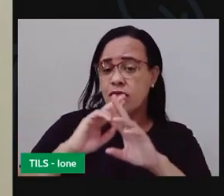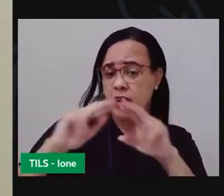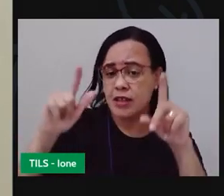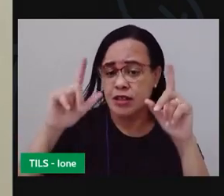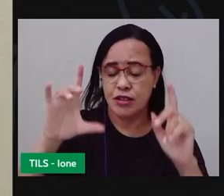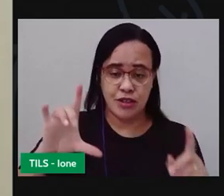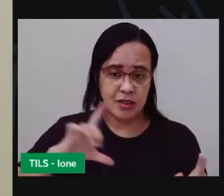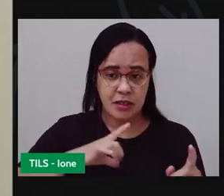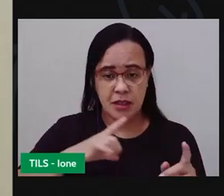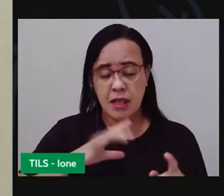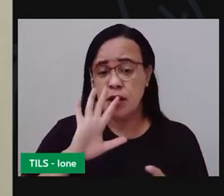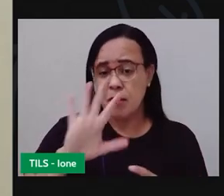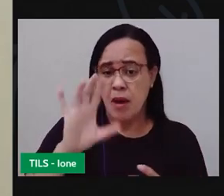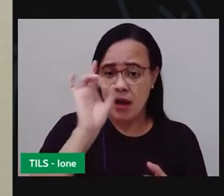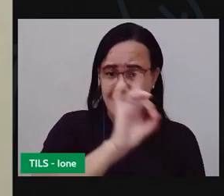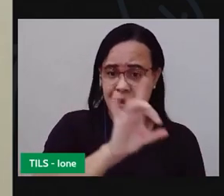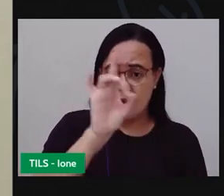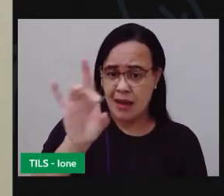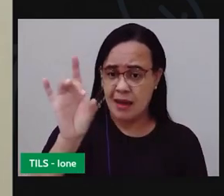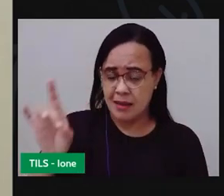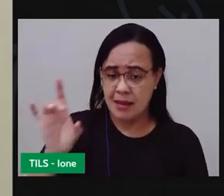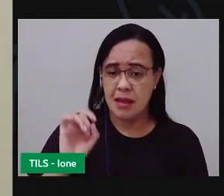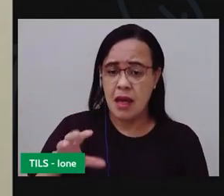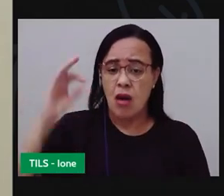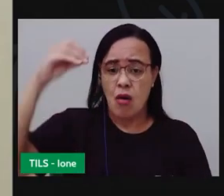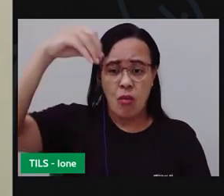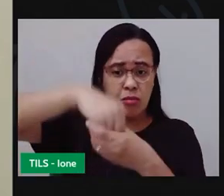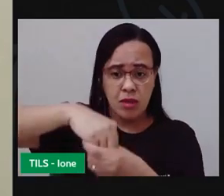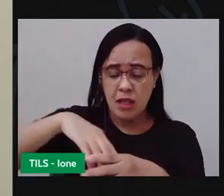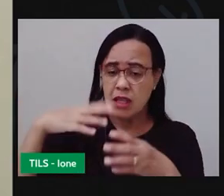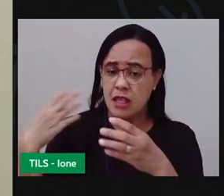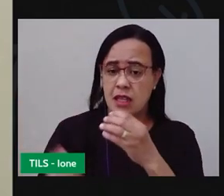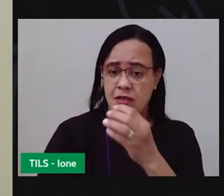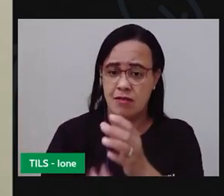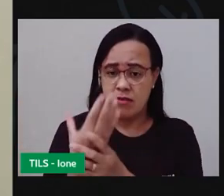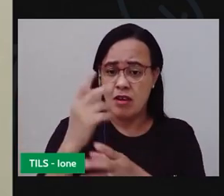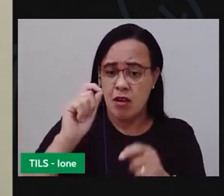cada objeto é feito de um material diferente. Gente,